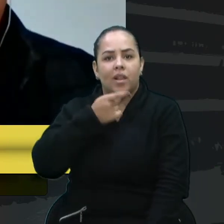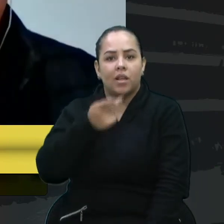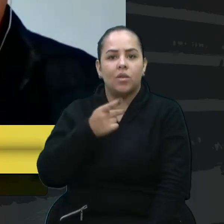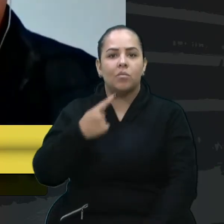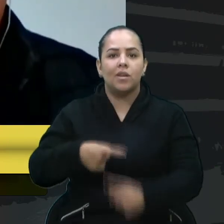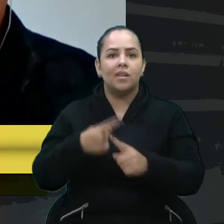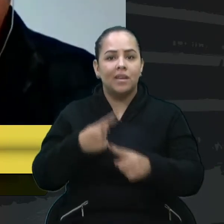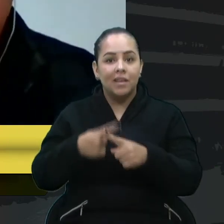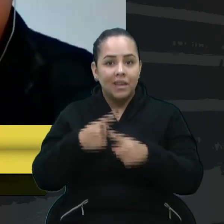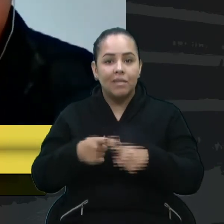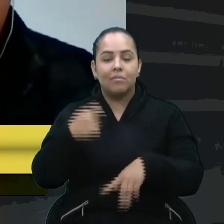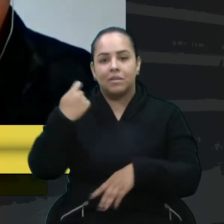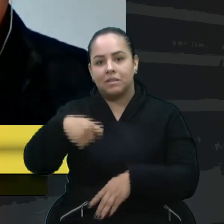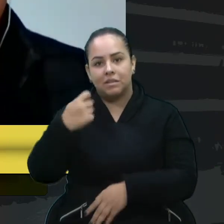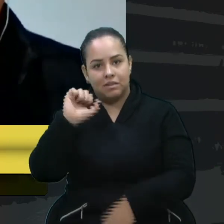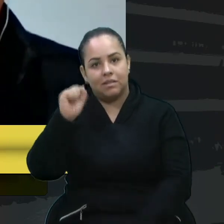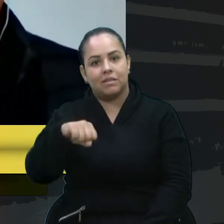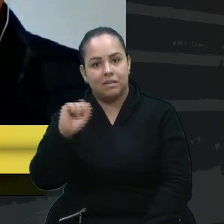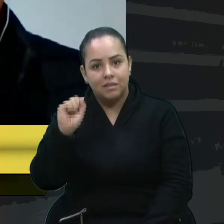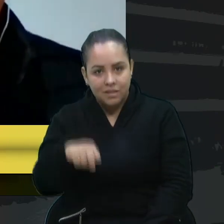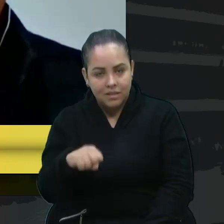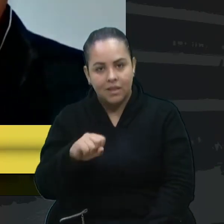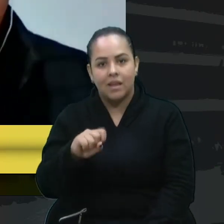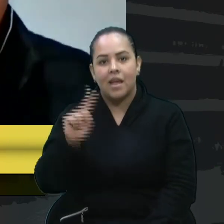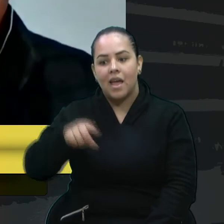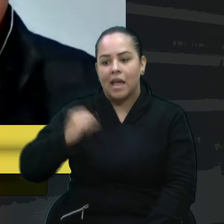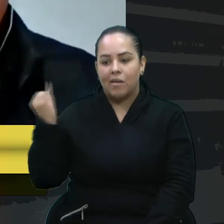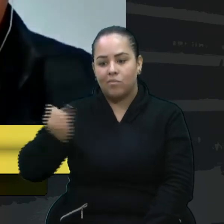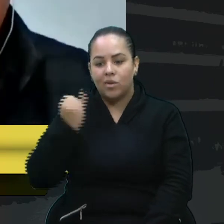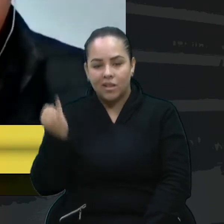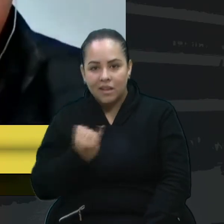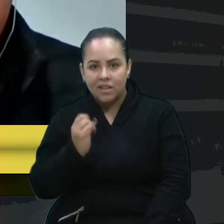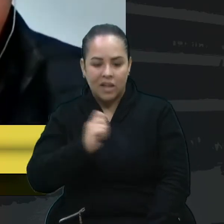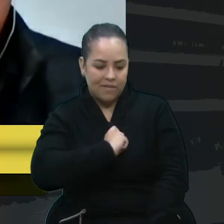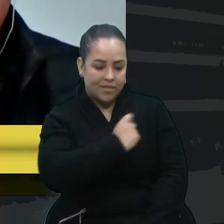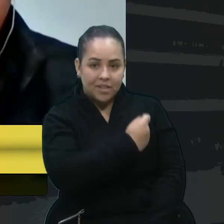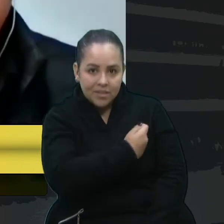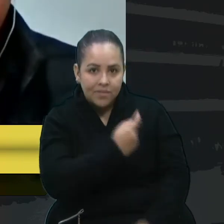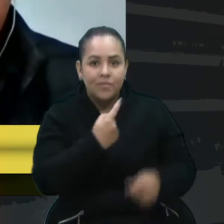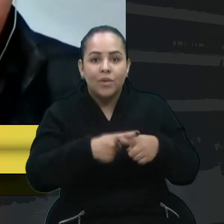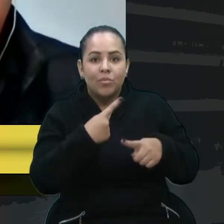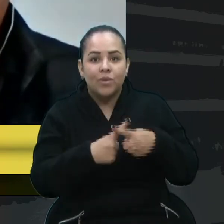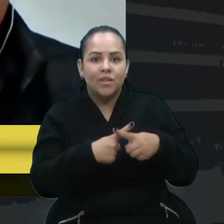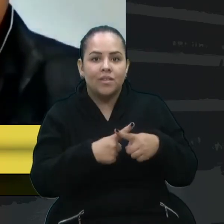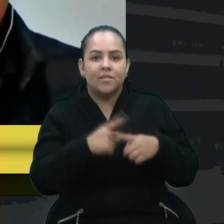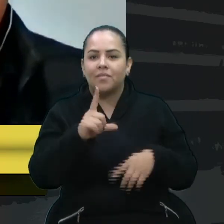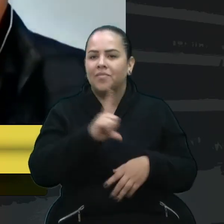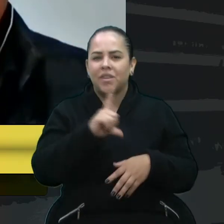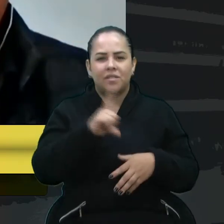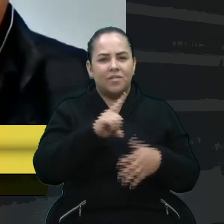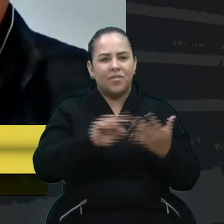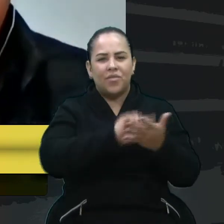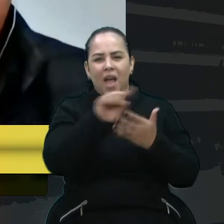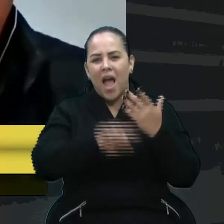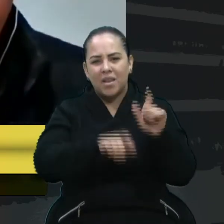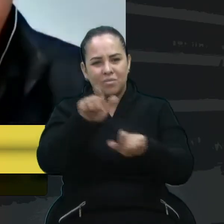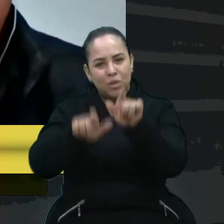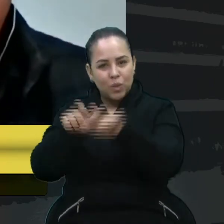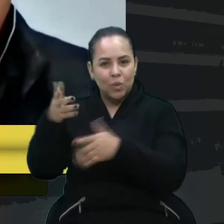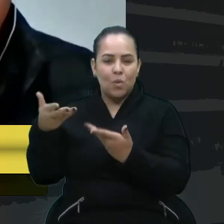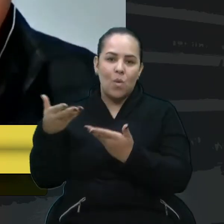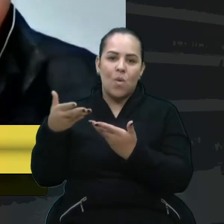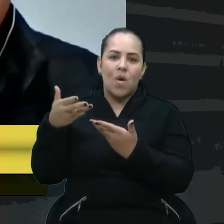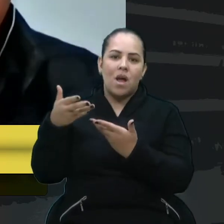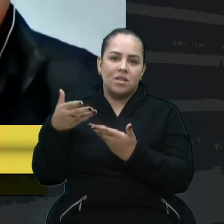elas são essenciais, elas já retiraram muitos fugitivos, muitas pessoas que estavam